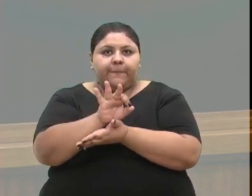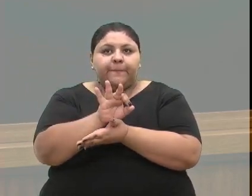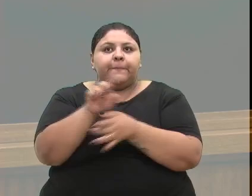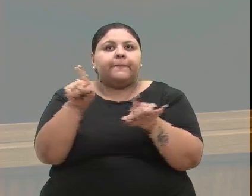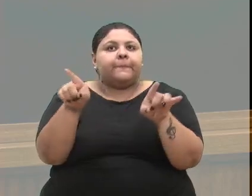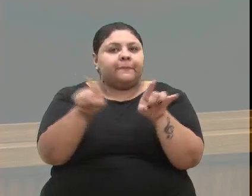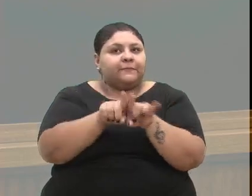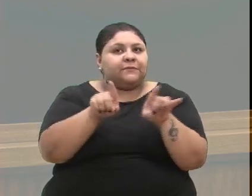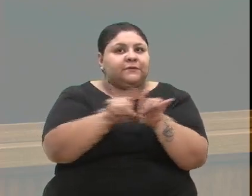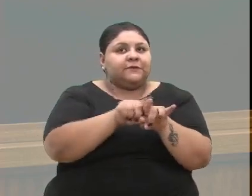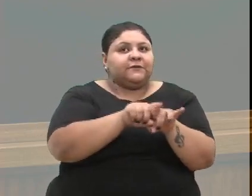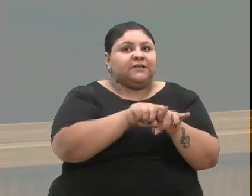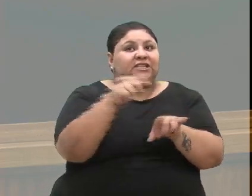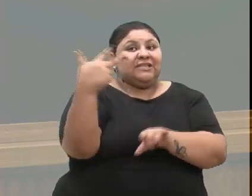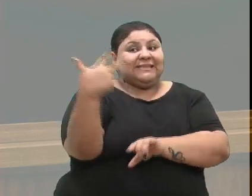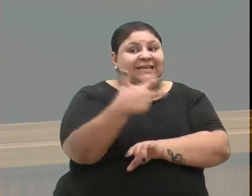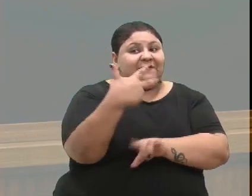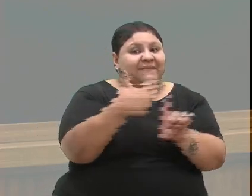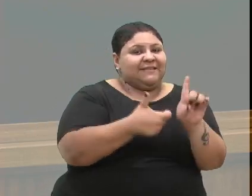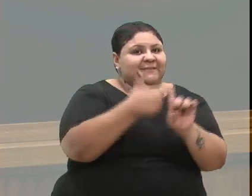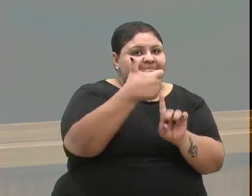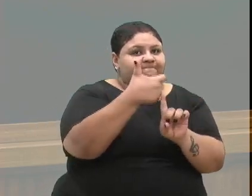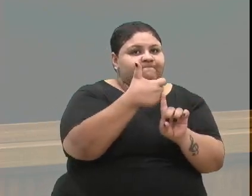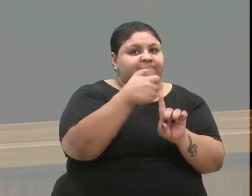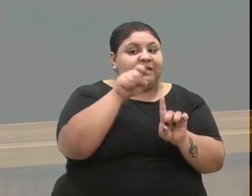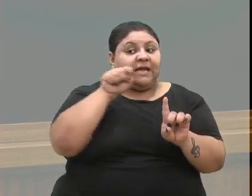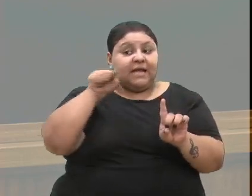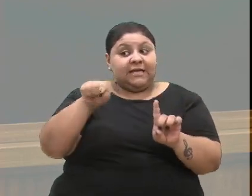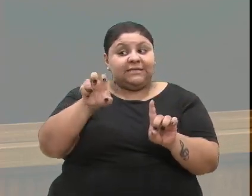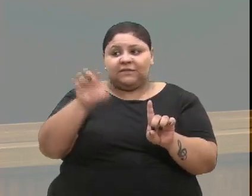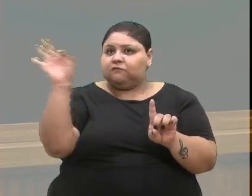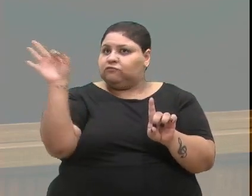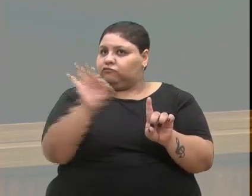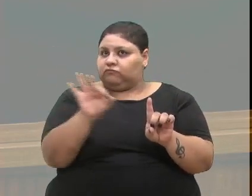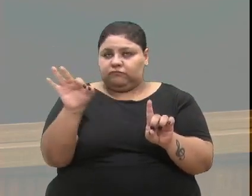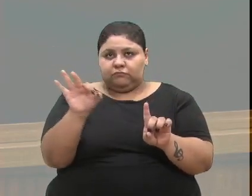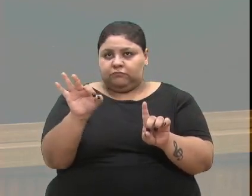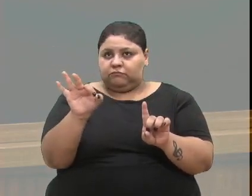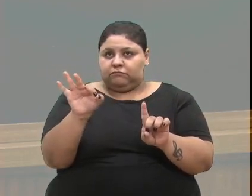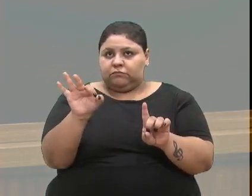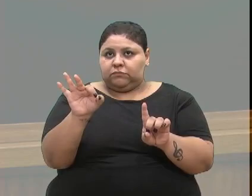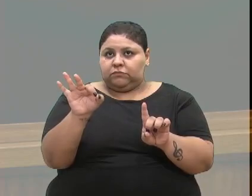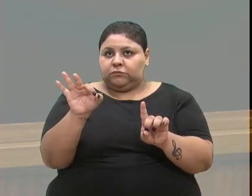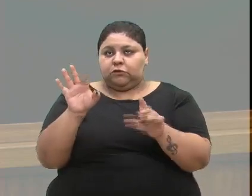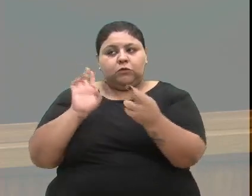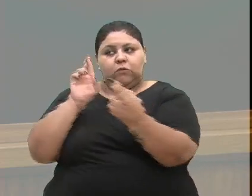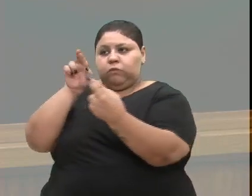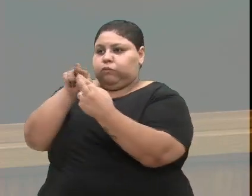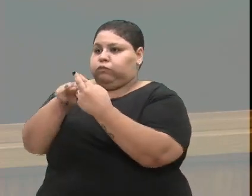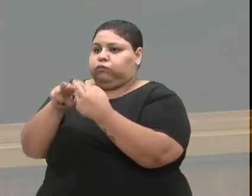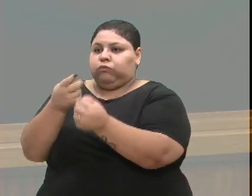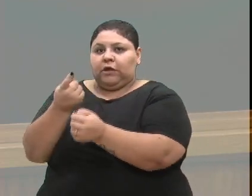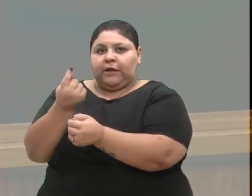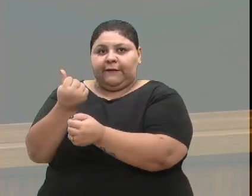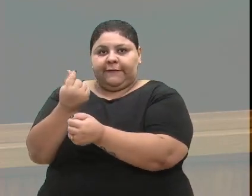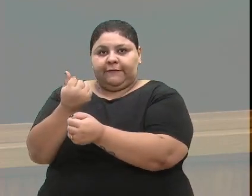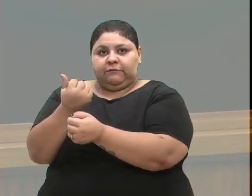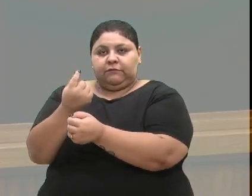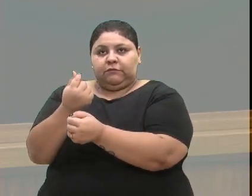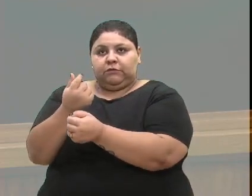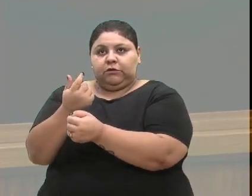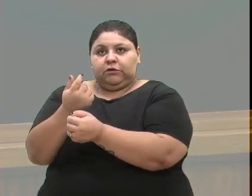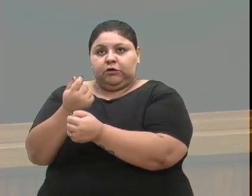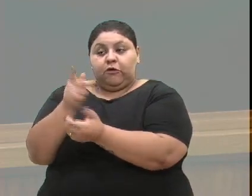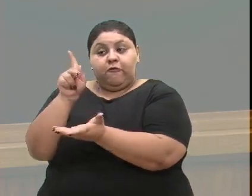trimestralidade. Esse 5%, nem estou me referindo a ganhos reais, a ganho